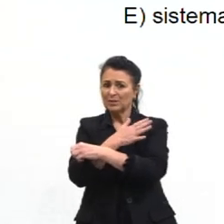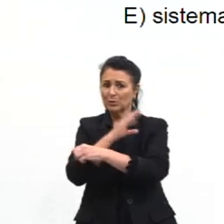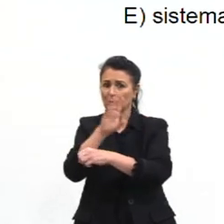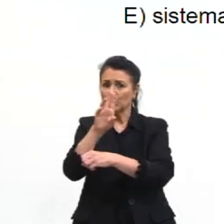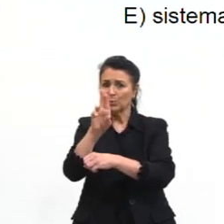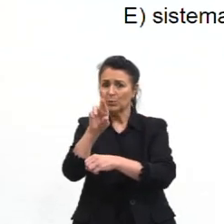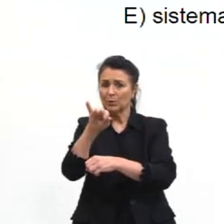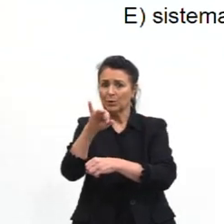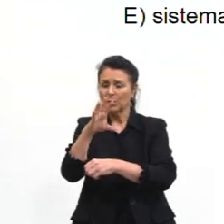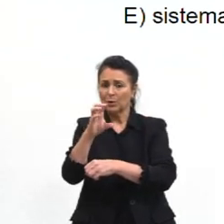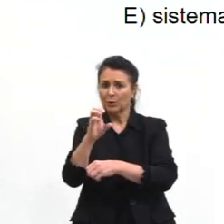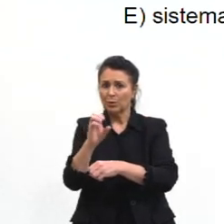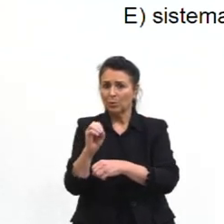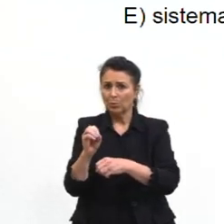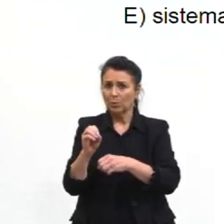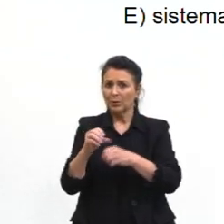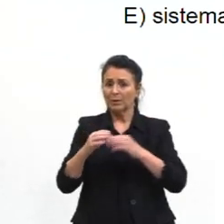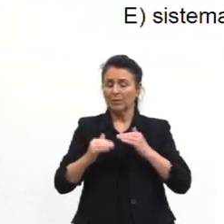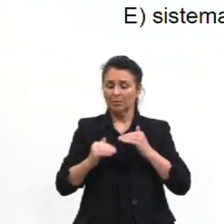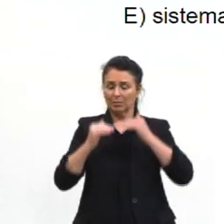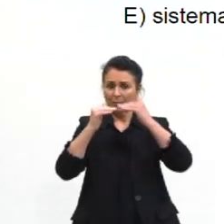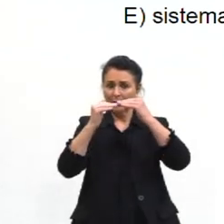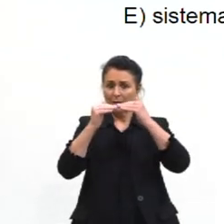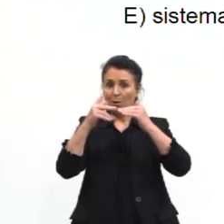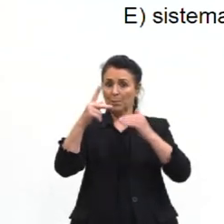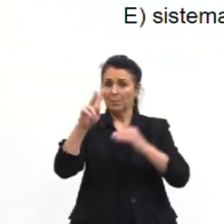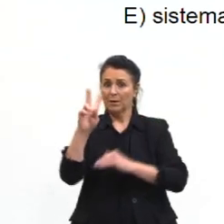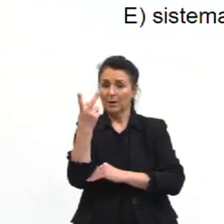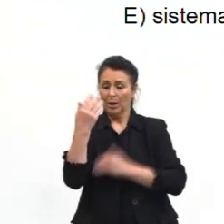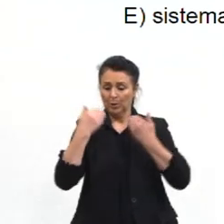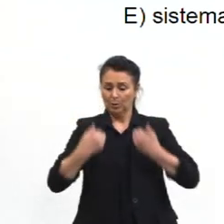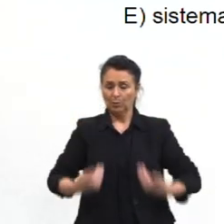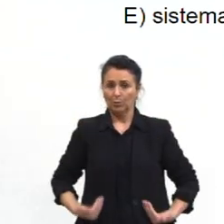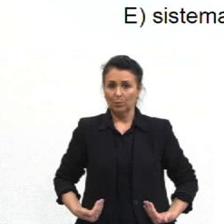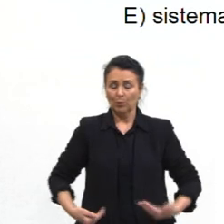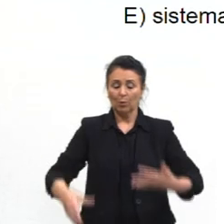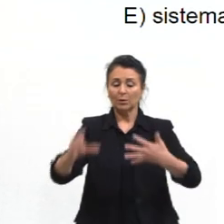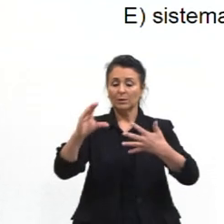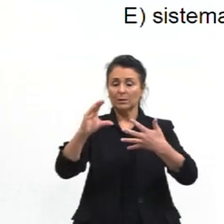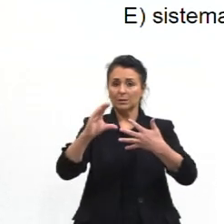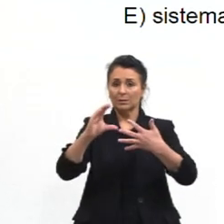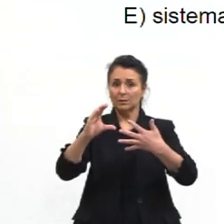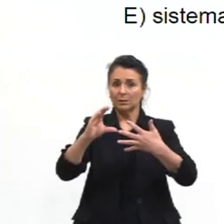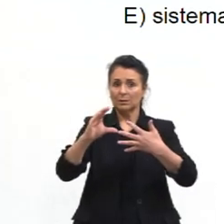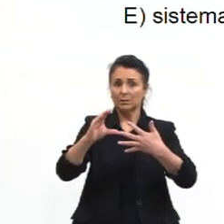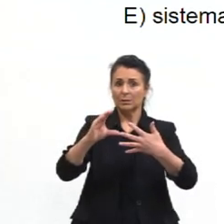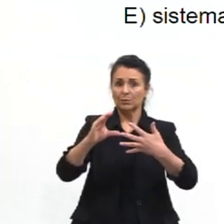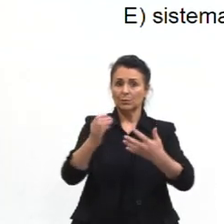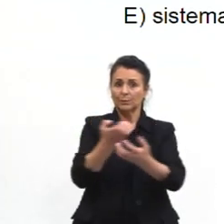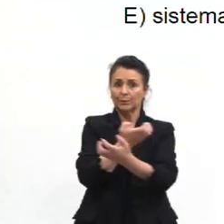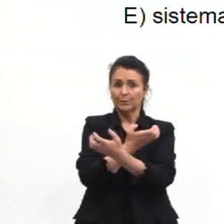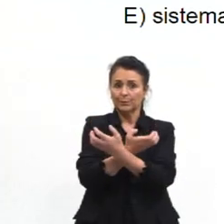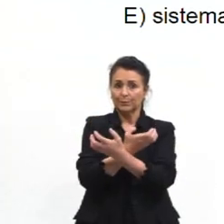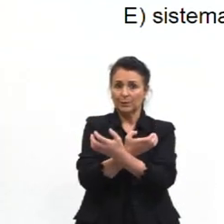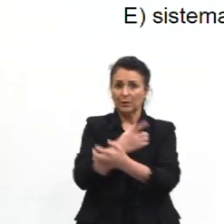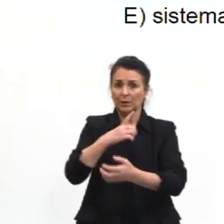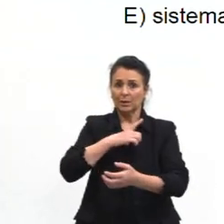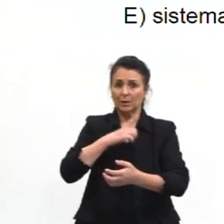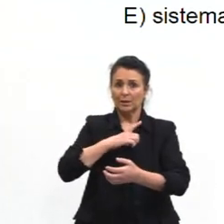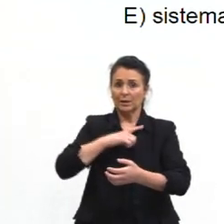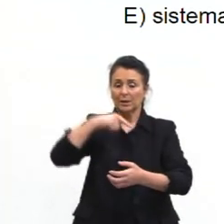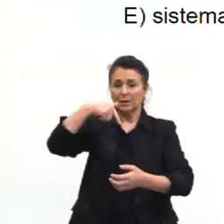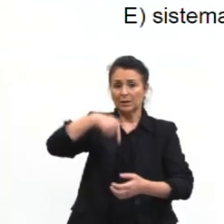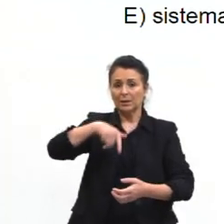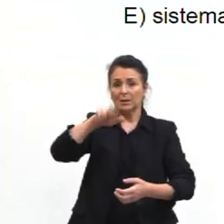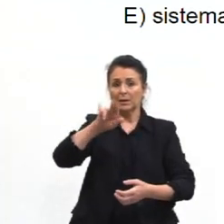estabilidade ao pH corporal. Letra C. Exoesqueleto constituído de quitina